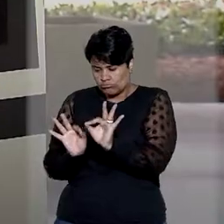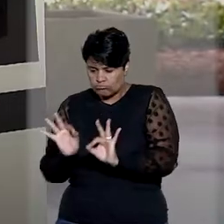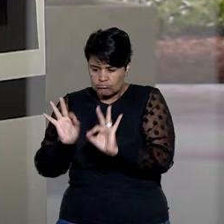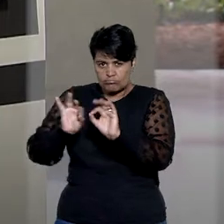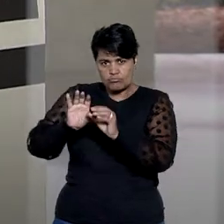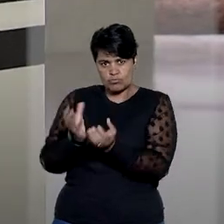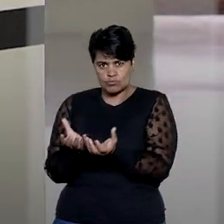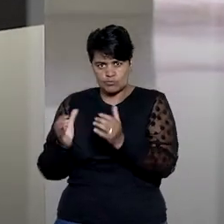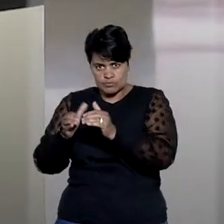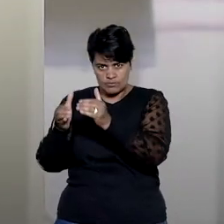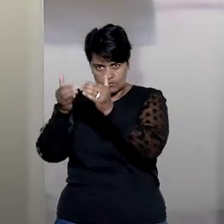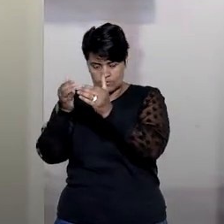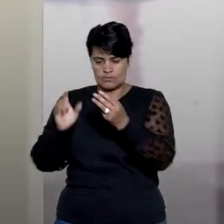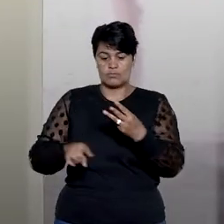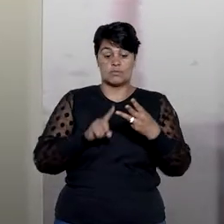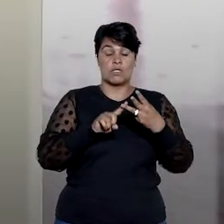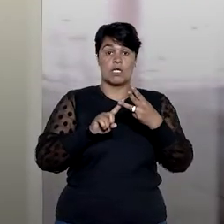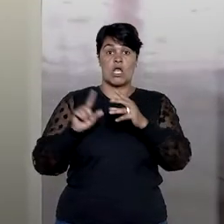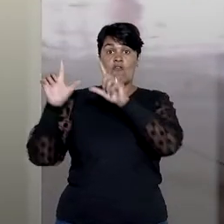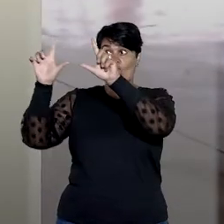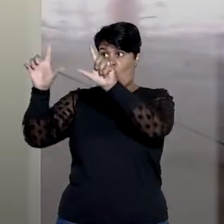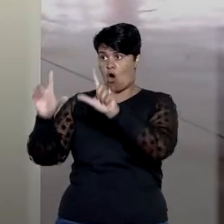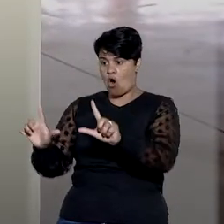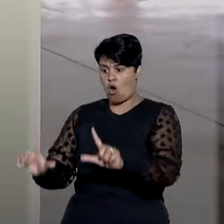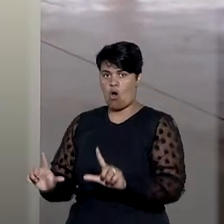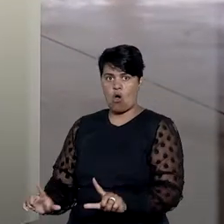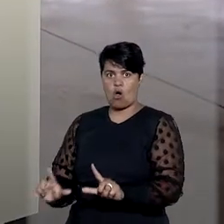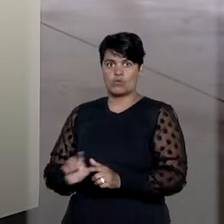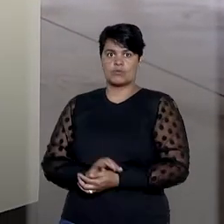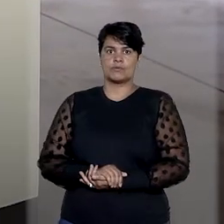e as fotos com a cléssica.